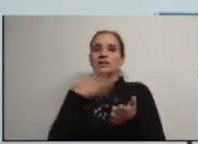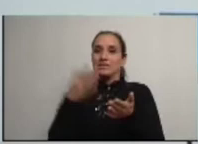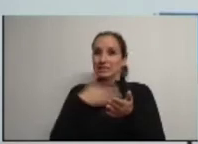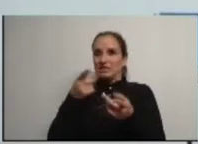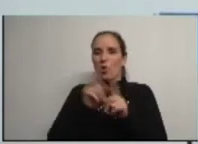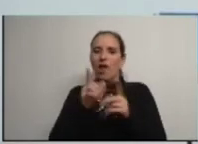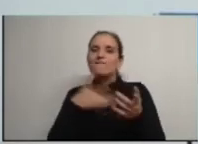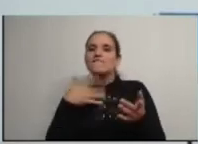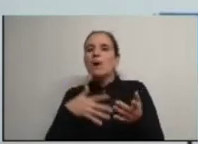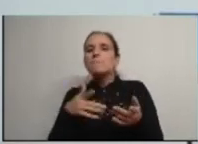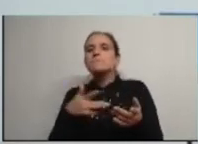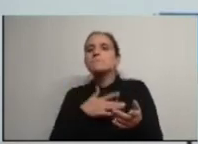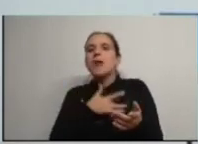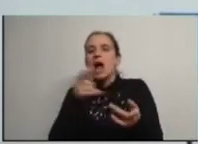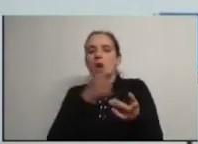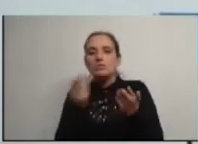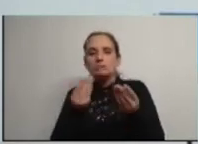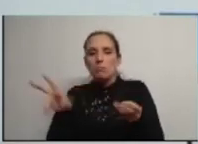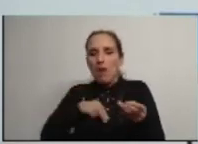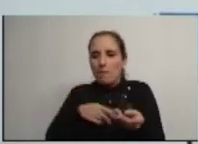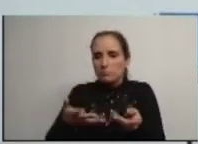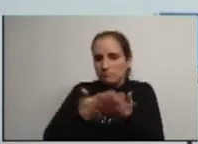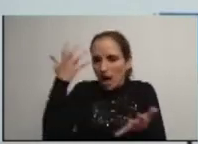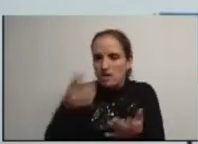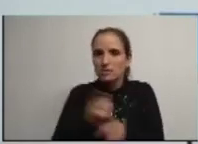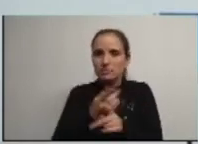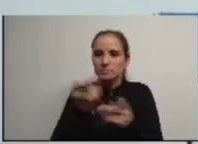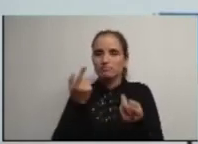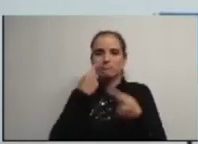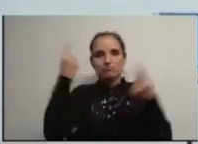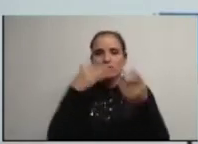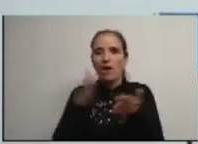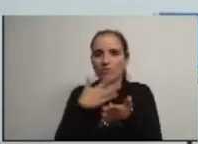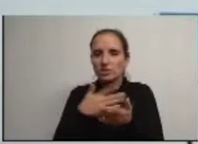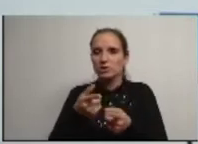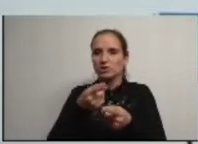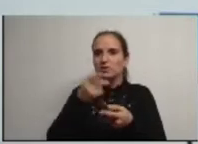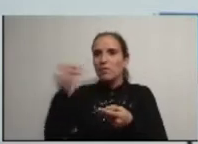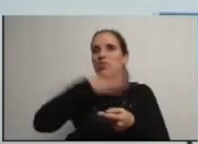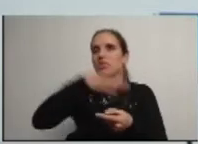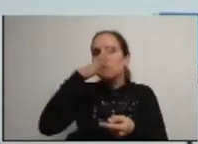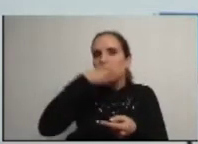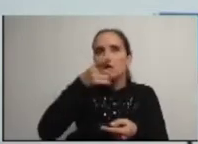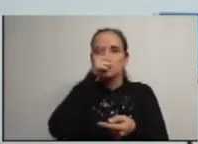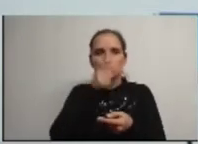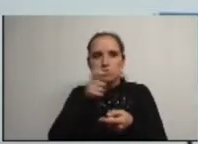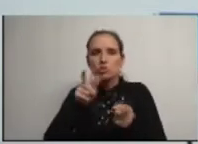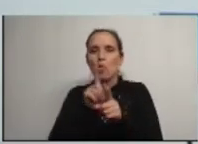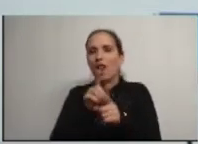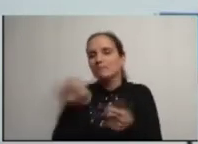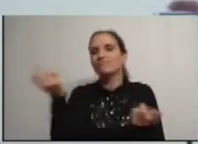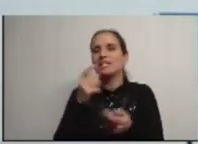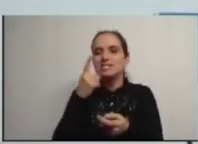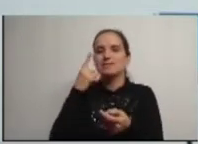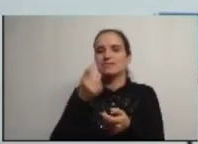e para encher prateleiras com prémios à medida enquanto estiver preocupado em encantar plateias por esse feio fora com as suas descrições de uma smart city que